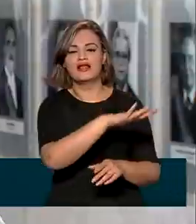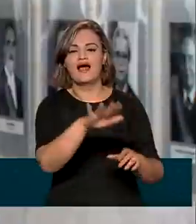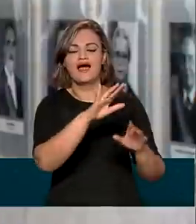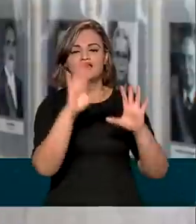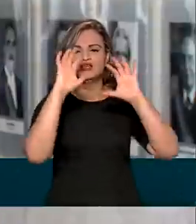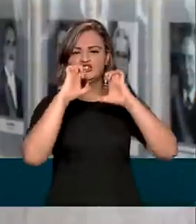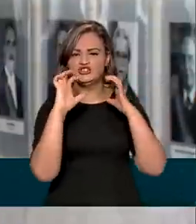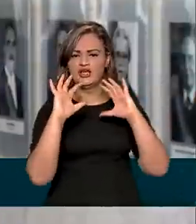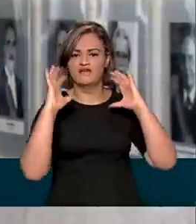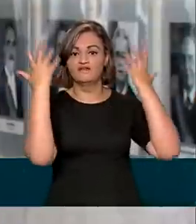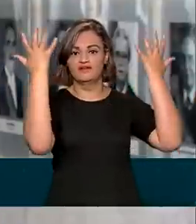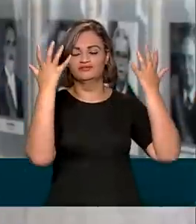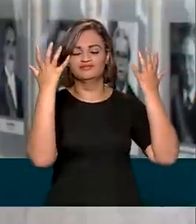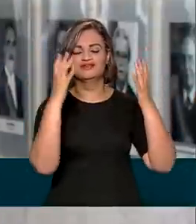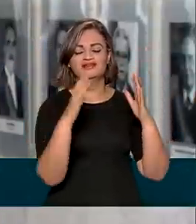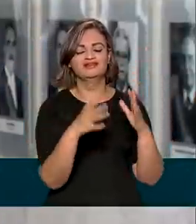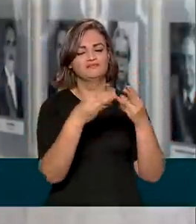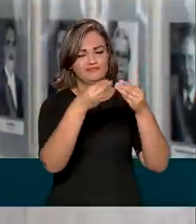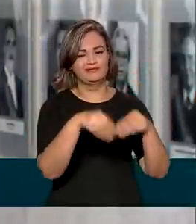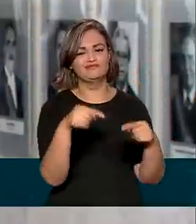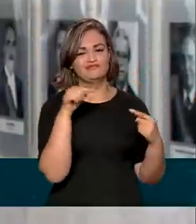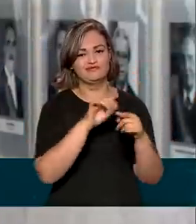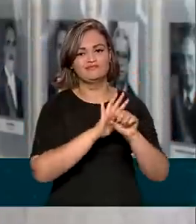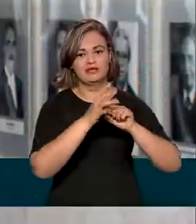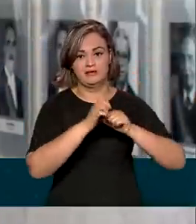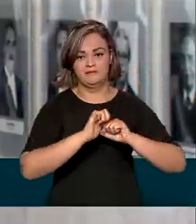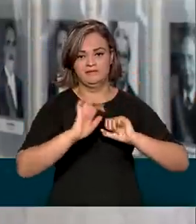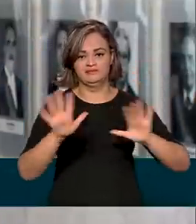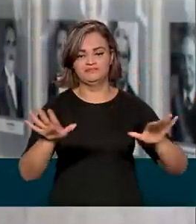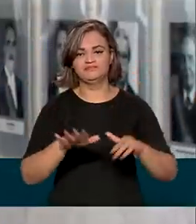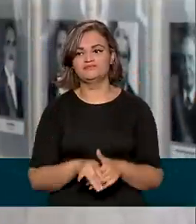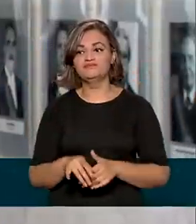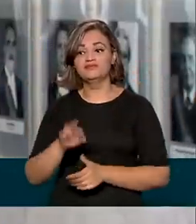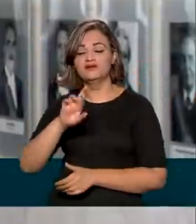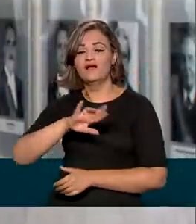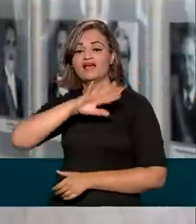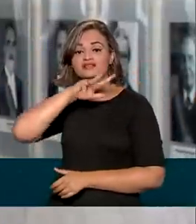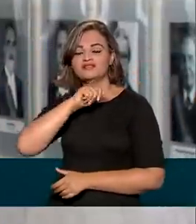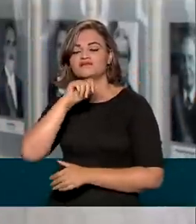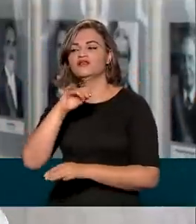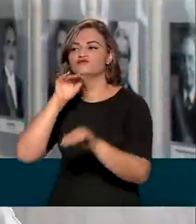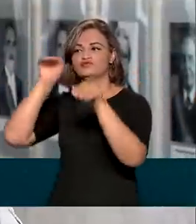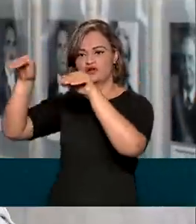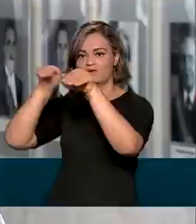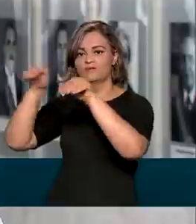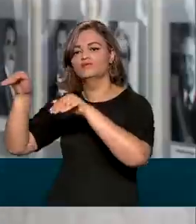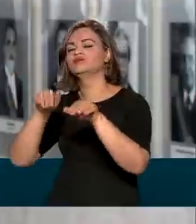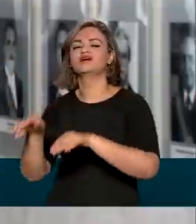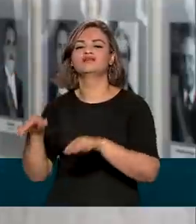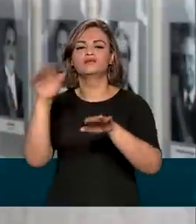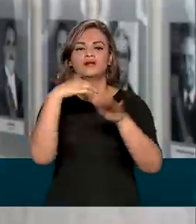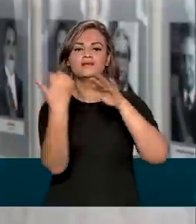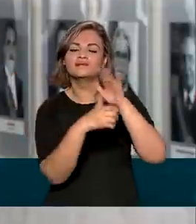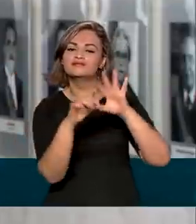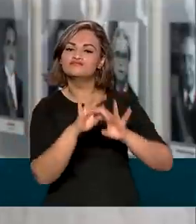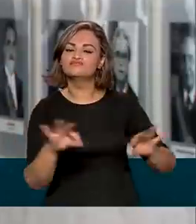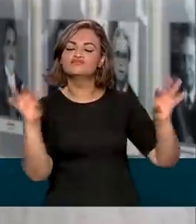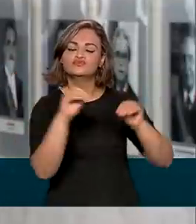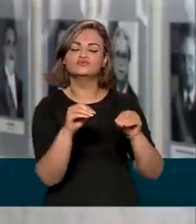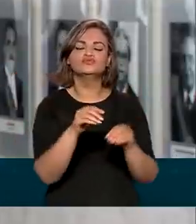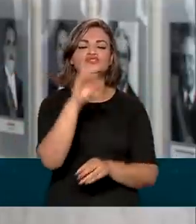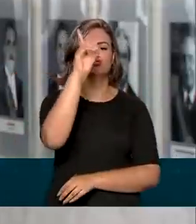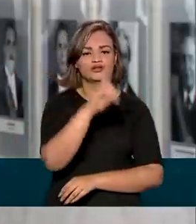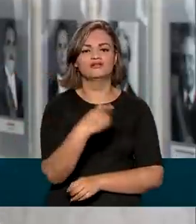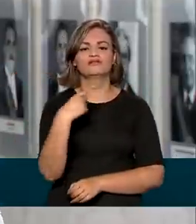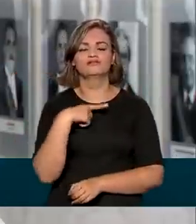que foi muito afetado pela pandemia. A Receita Federal já está enviando um comunicado para todas as empresas que têm